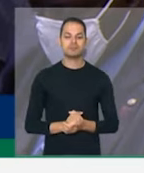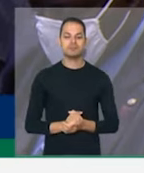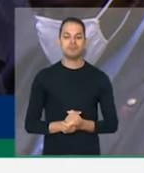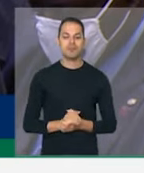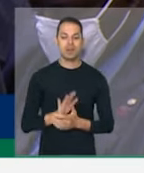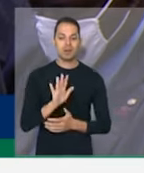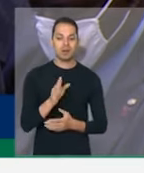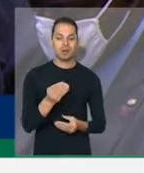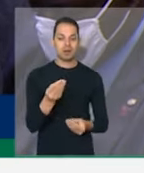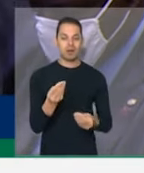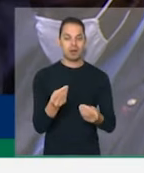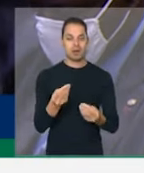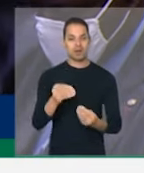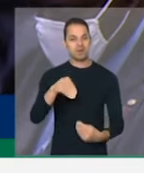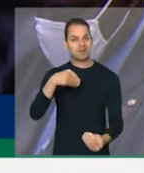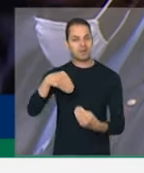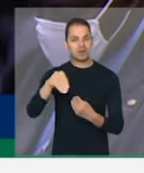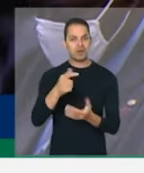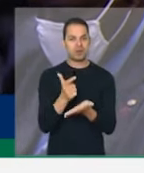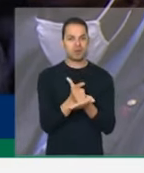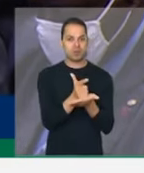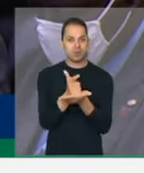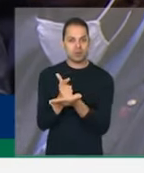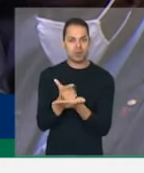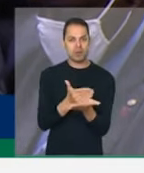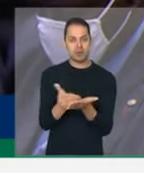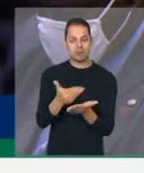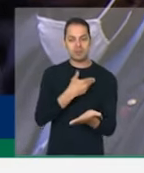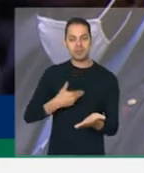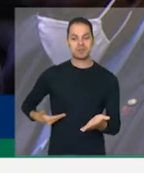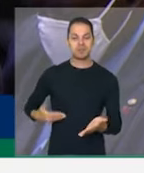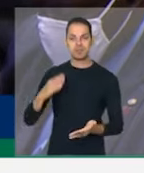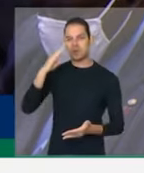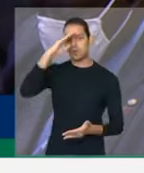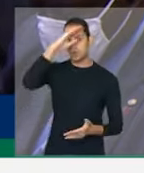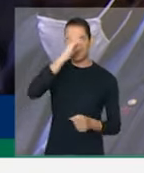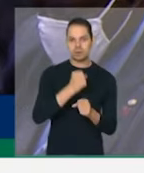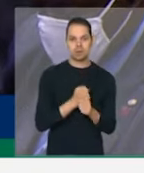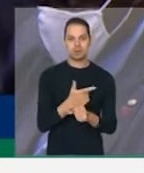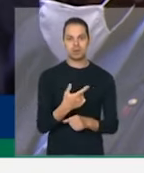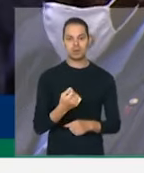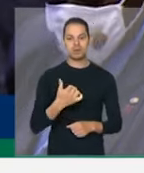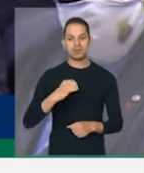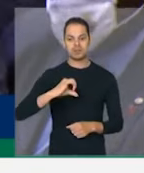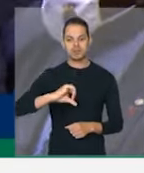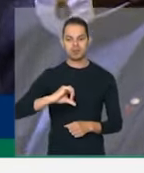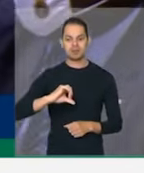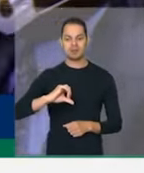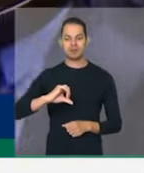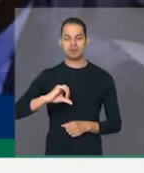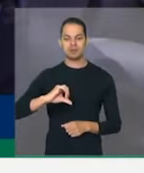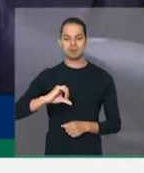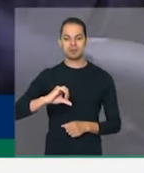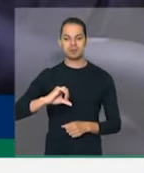flexibilização de armas no Brasil, que começou com o governo Bolsonaro em 2019, segundo o mais novo